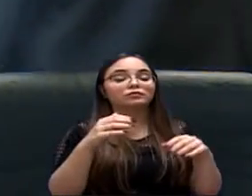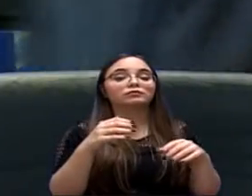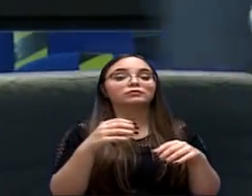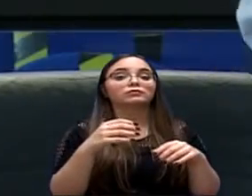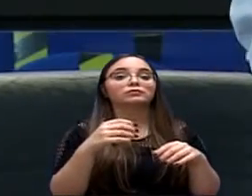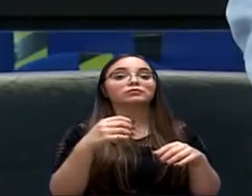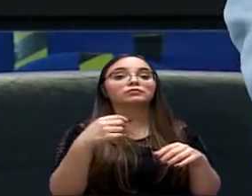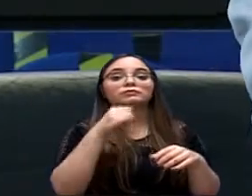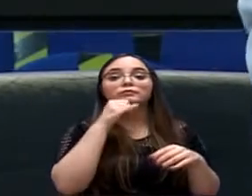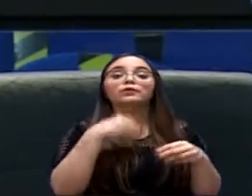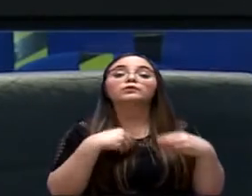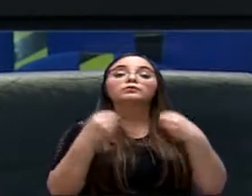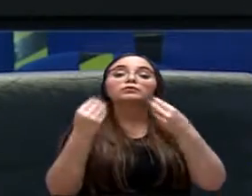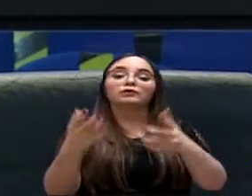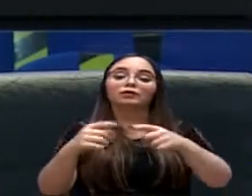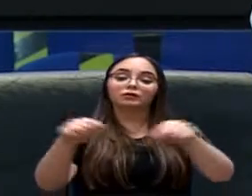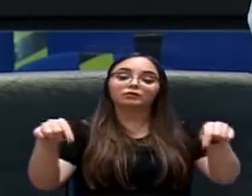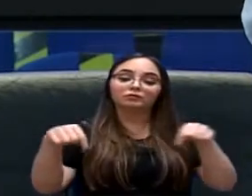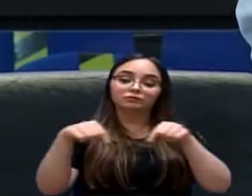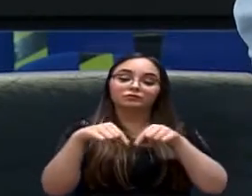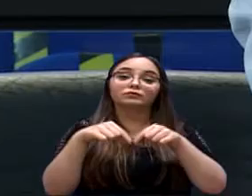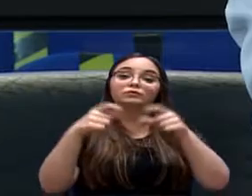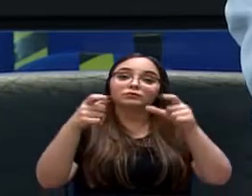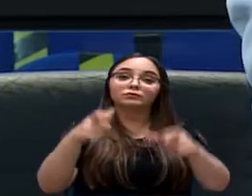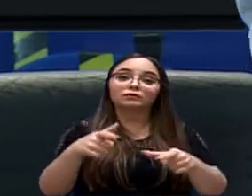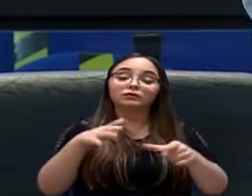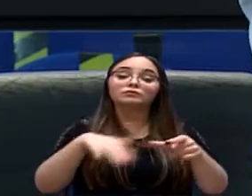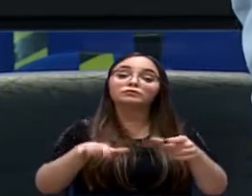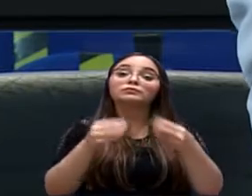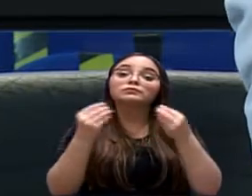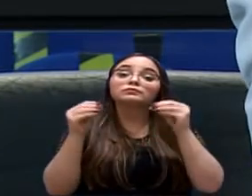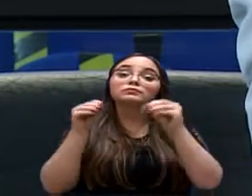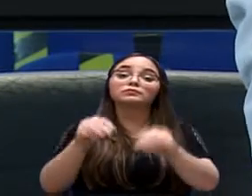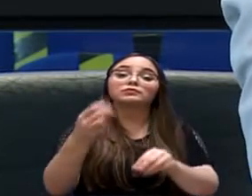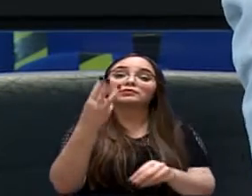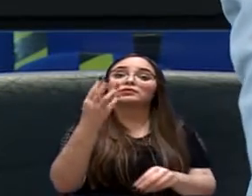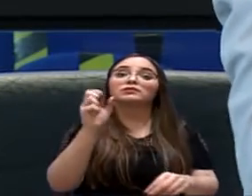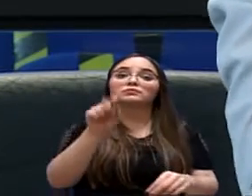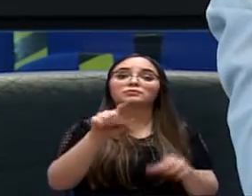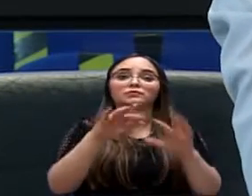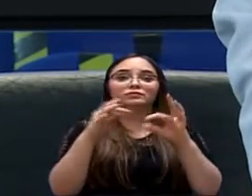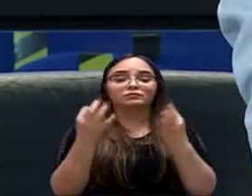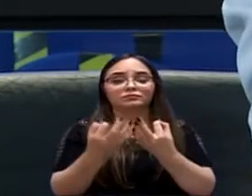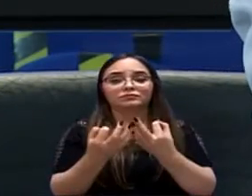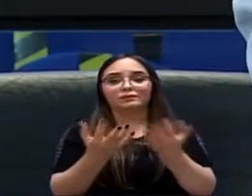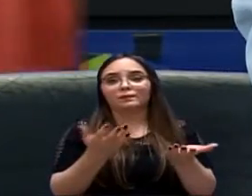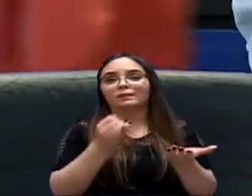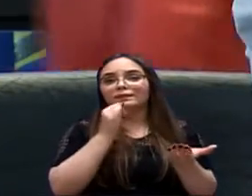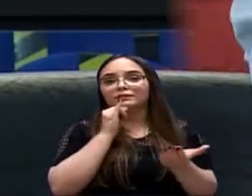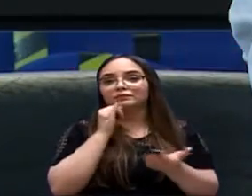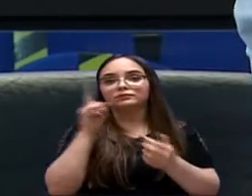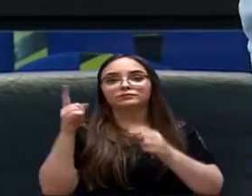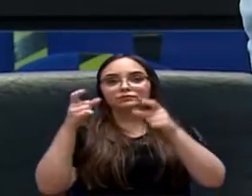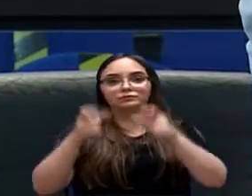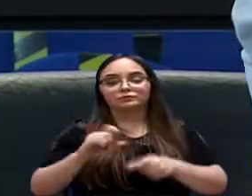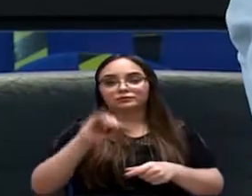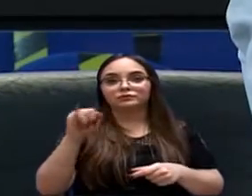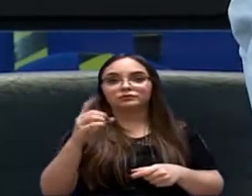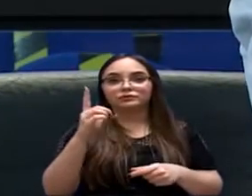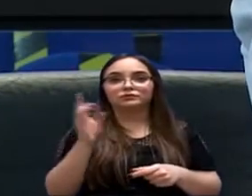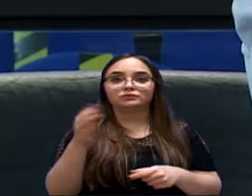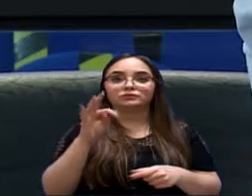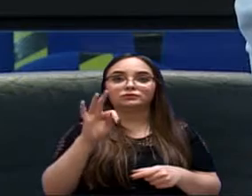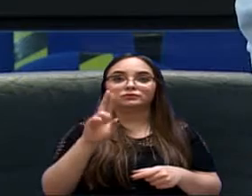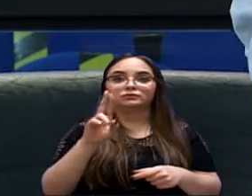pública para colocar 3 mil famílias, exemplo, no Jardim Tulipas, e eu digo para o senhor, naquela